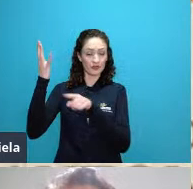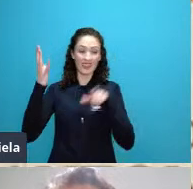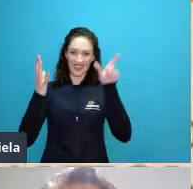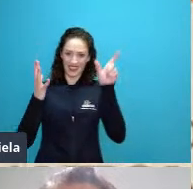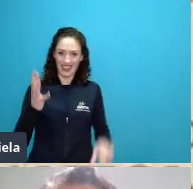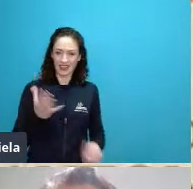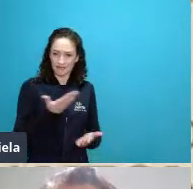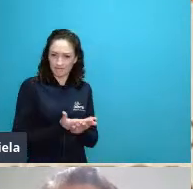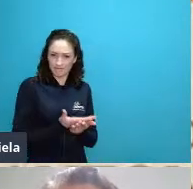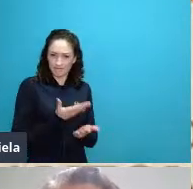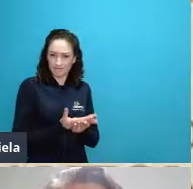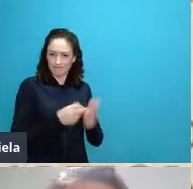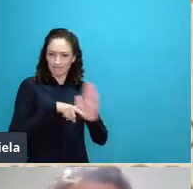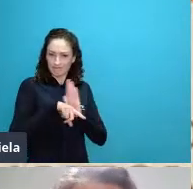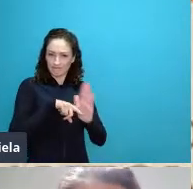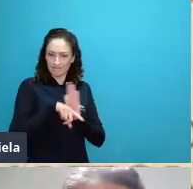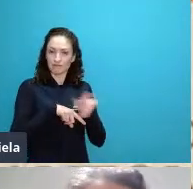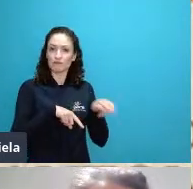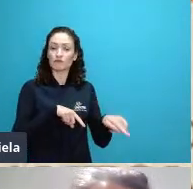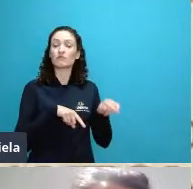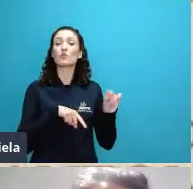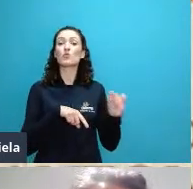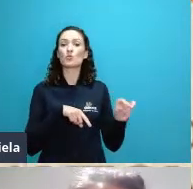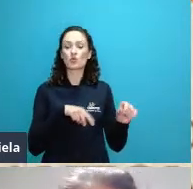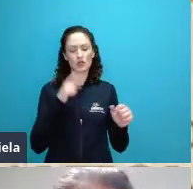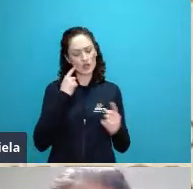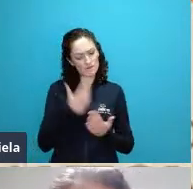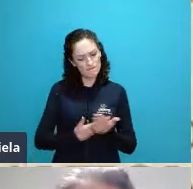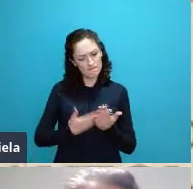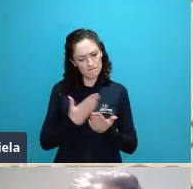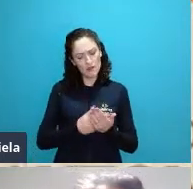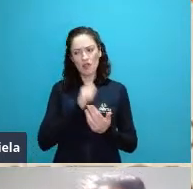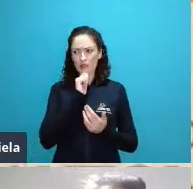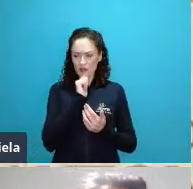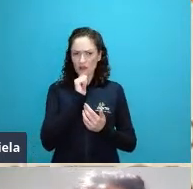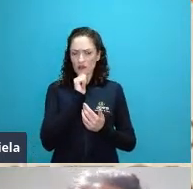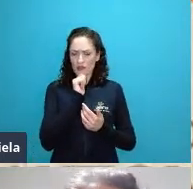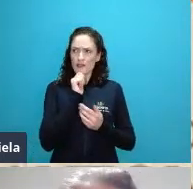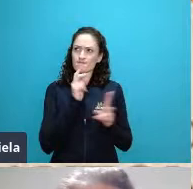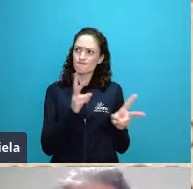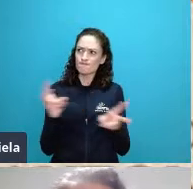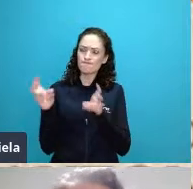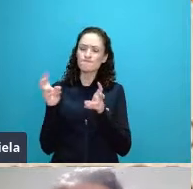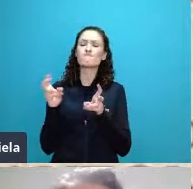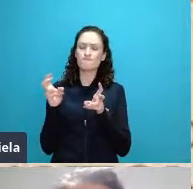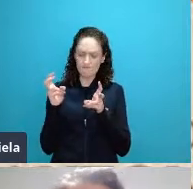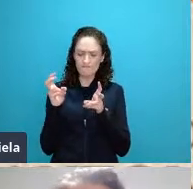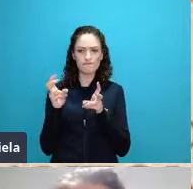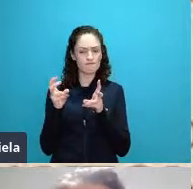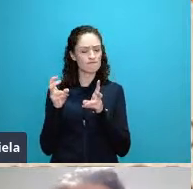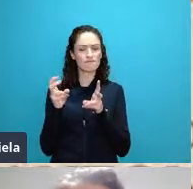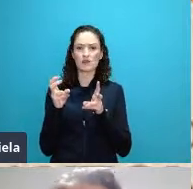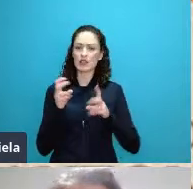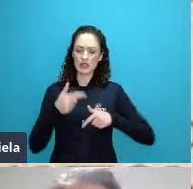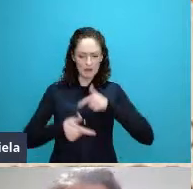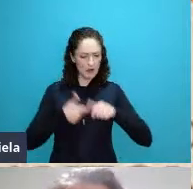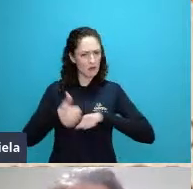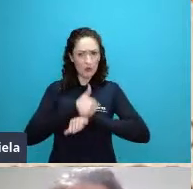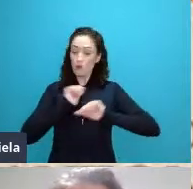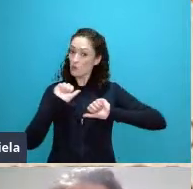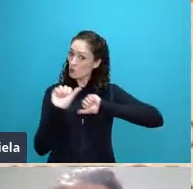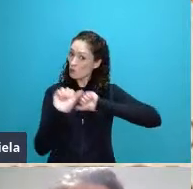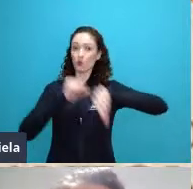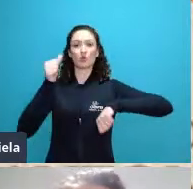e que transformou para sempre não só a sua carreira mas a história da biologia e também da